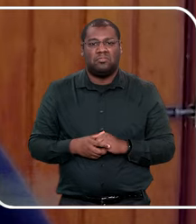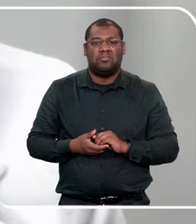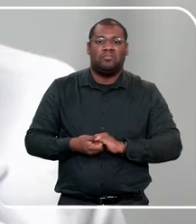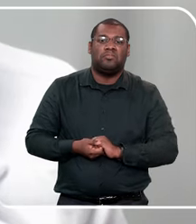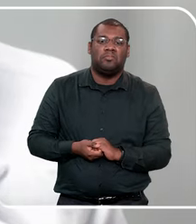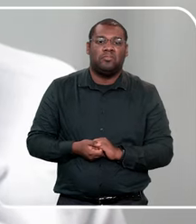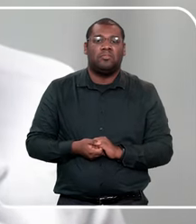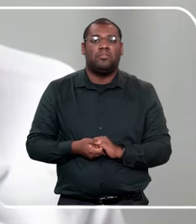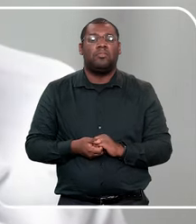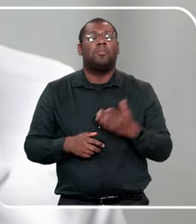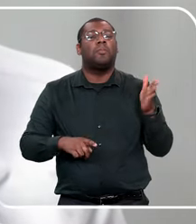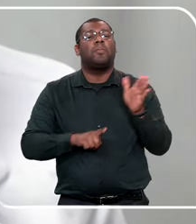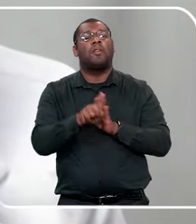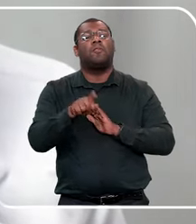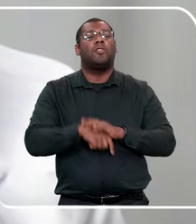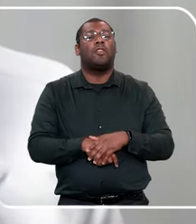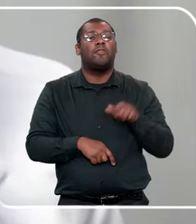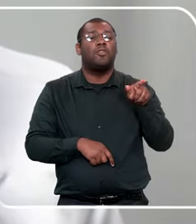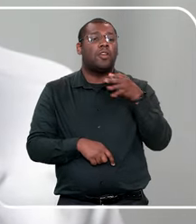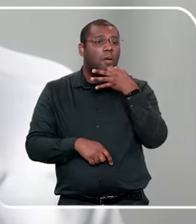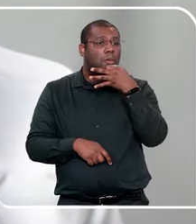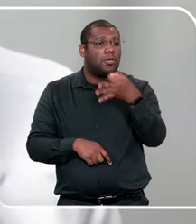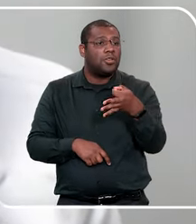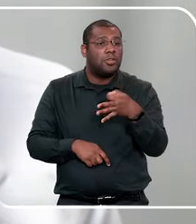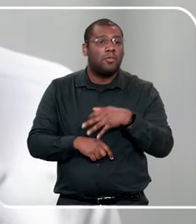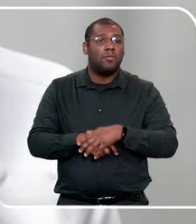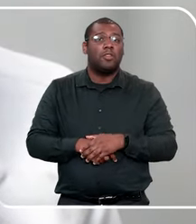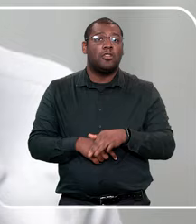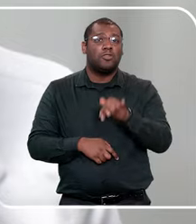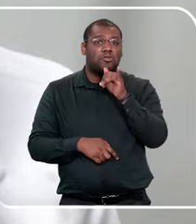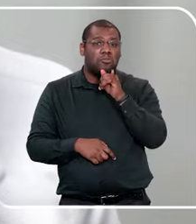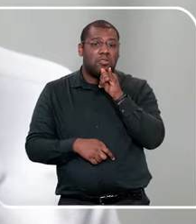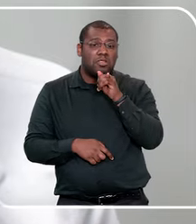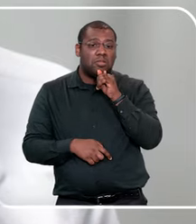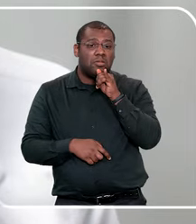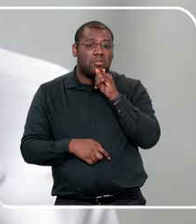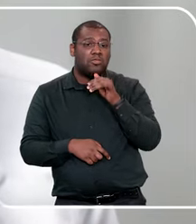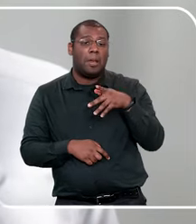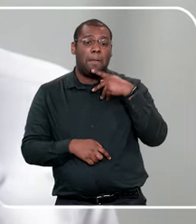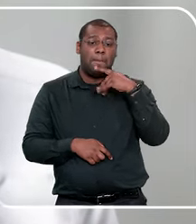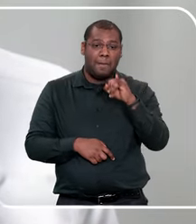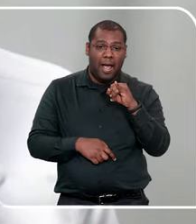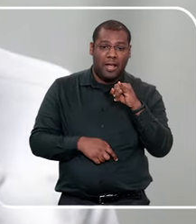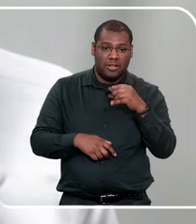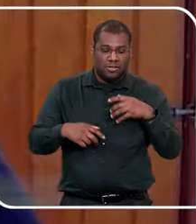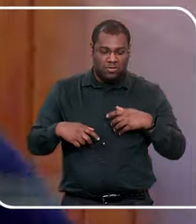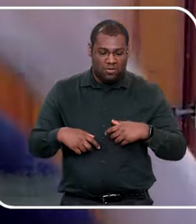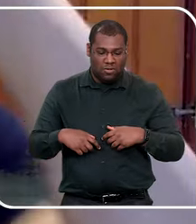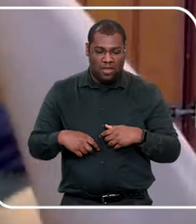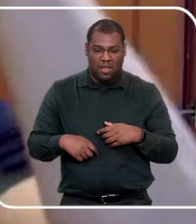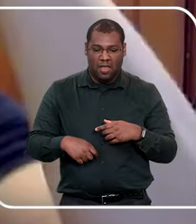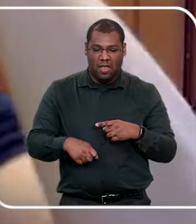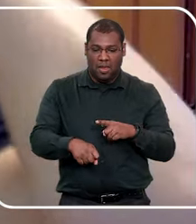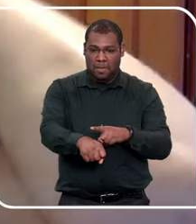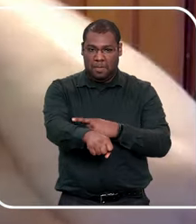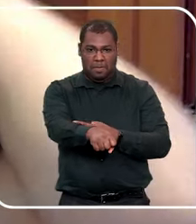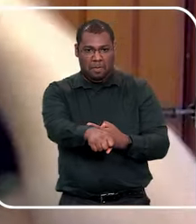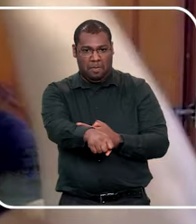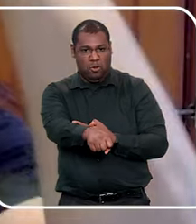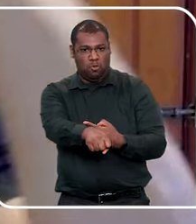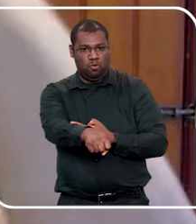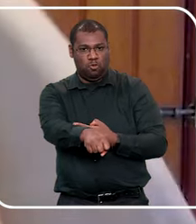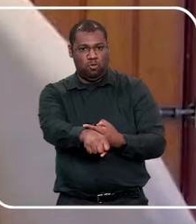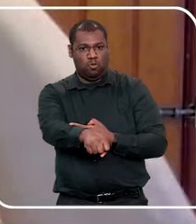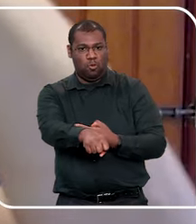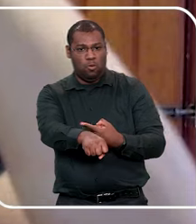A próxima é, qual a sua opinião sobre pai ficar nu na frente da filha de 10 anos? A minha opinião é que depende da família,